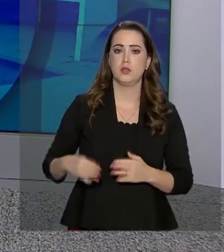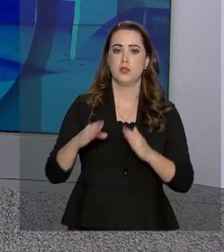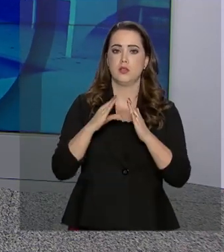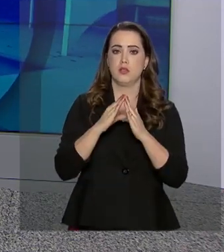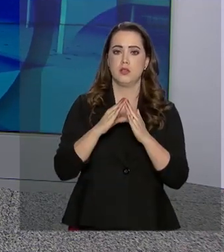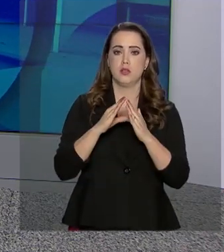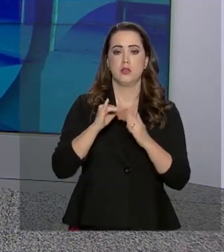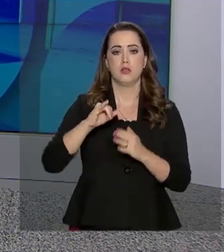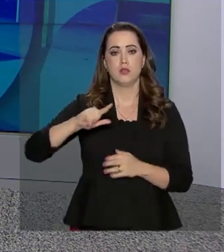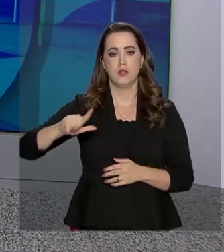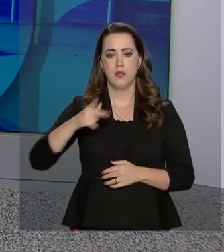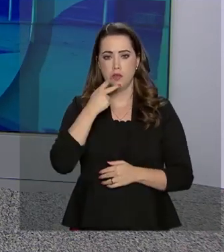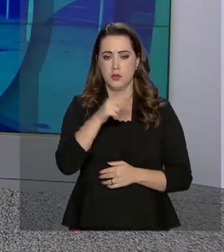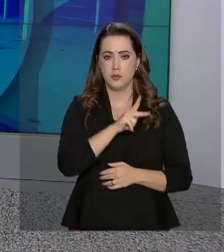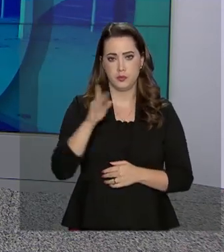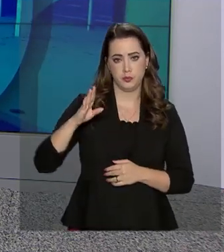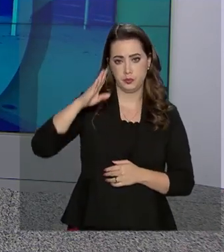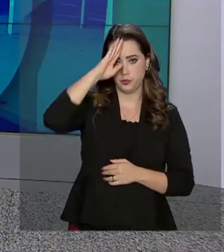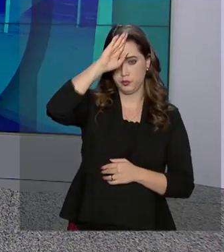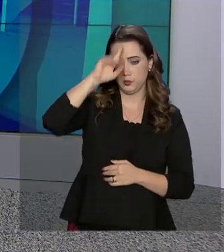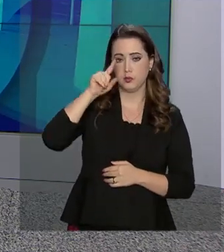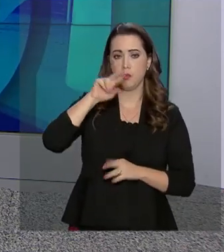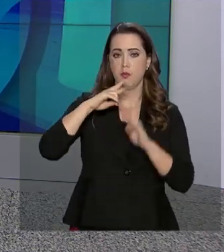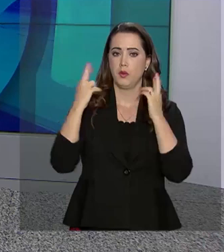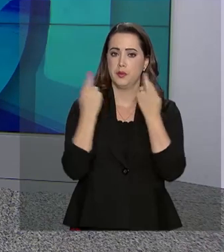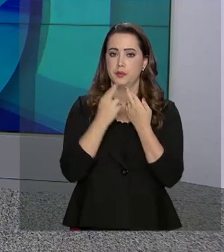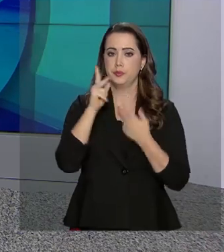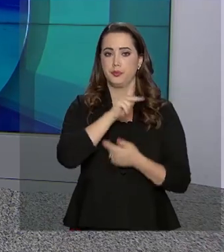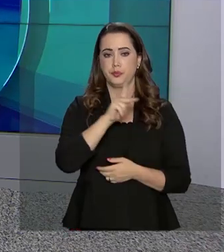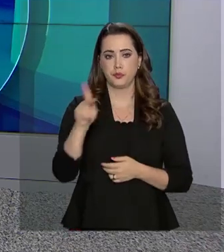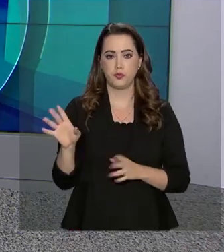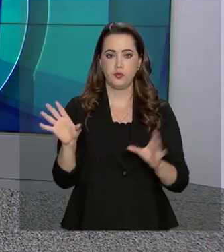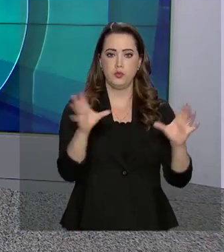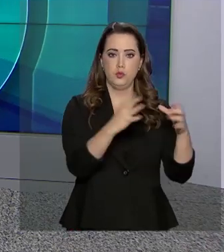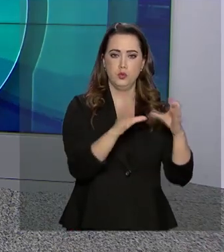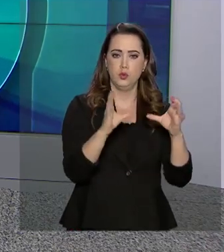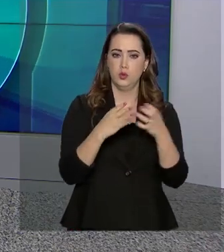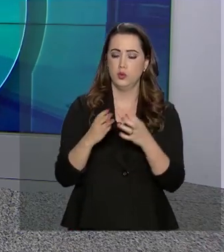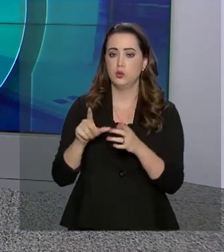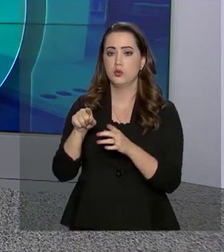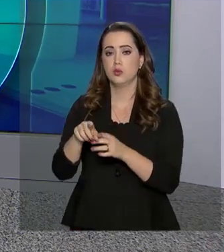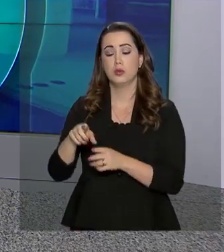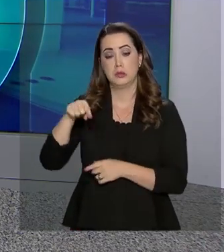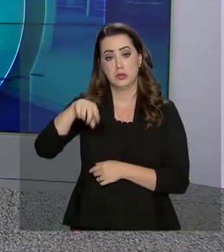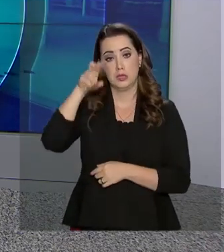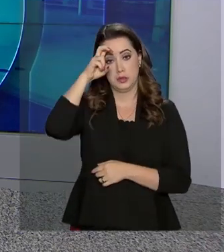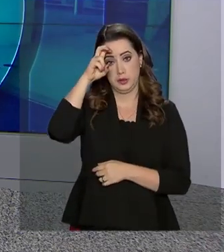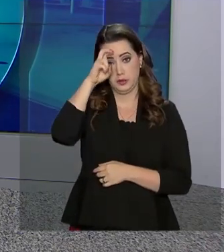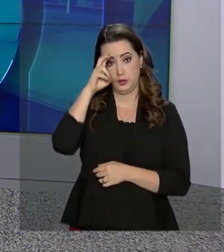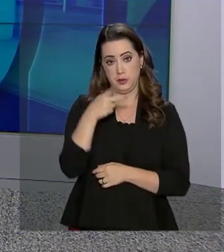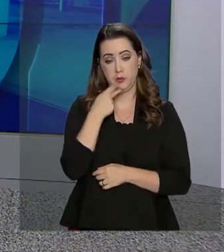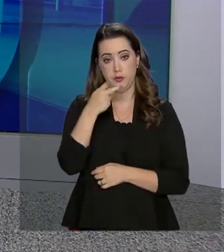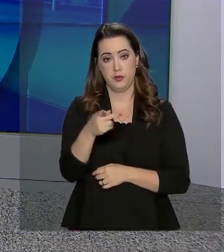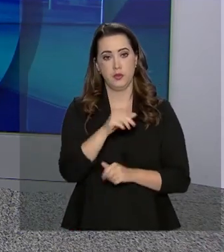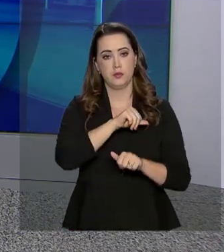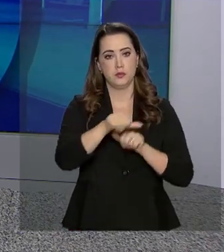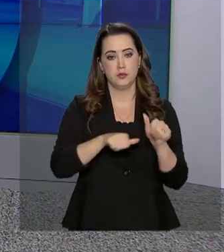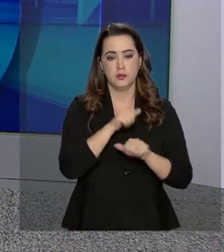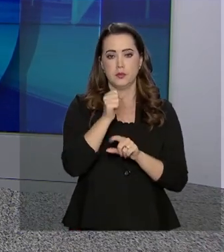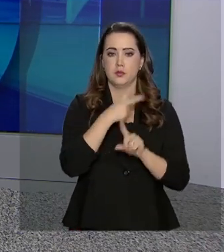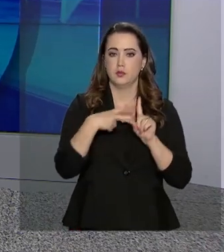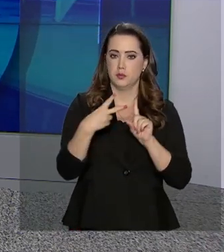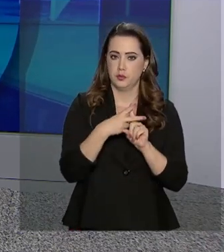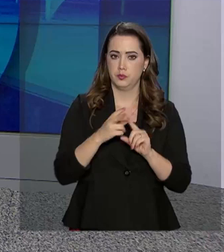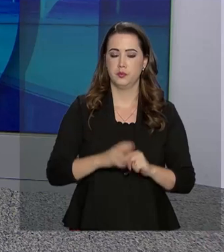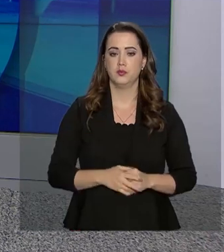Civil disse que o presidente Jair Bolsonaro vai se reunir com presidentes de partidos nesta quinta-feira para tratar da